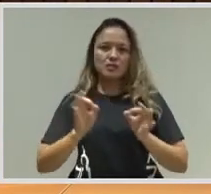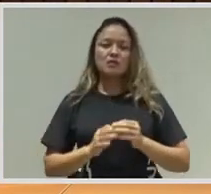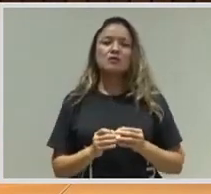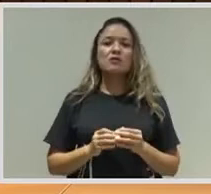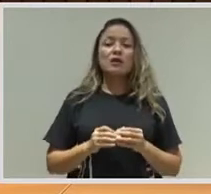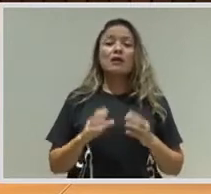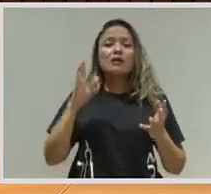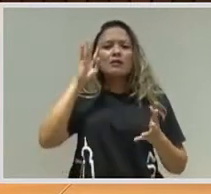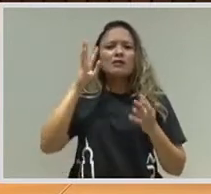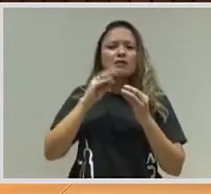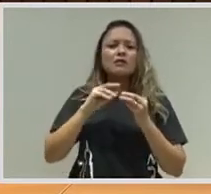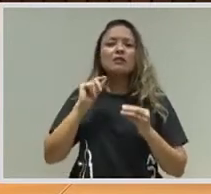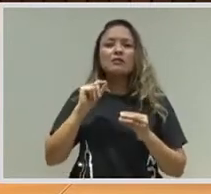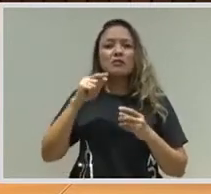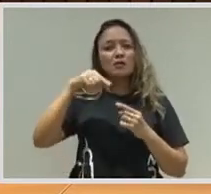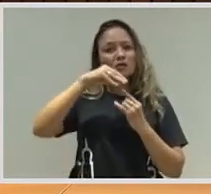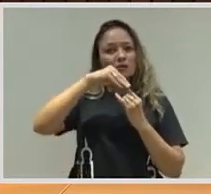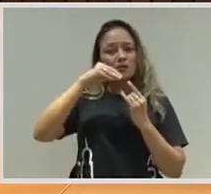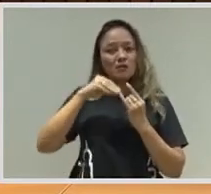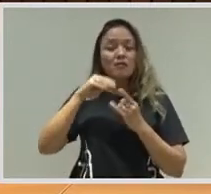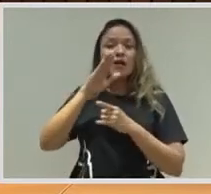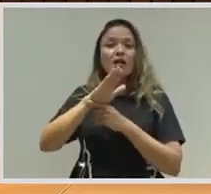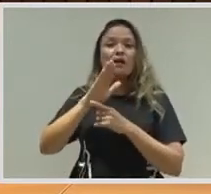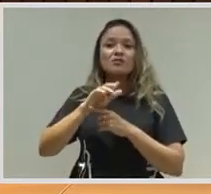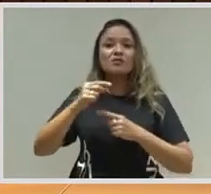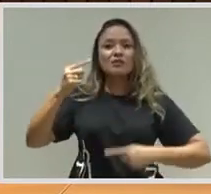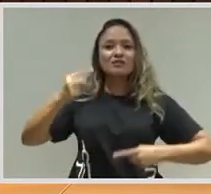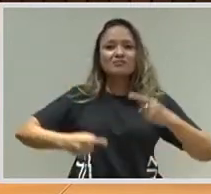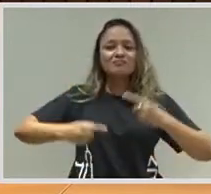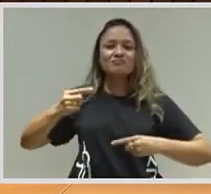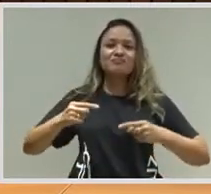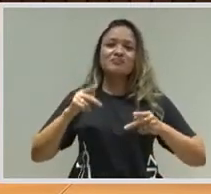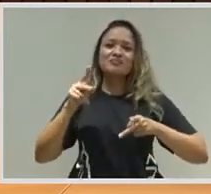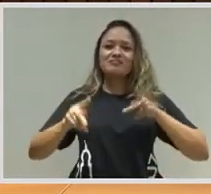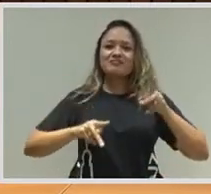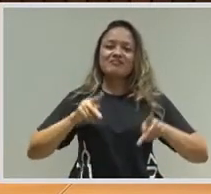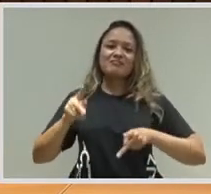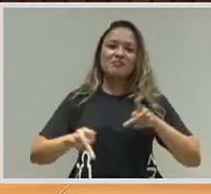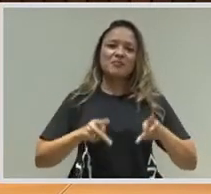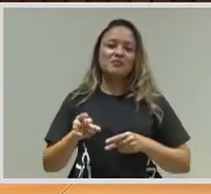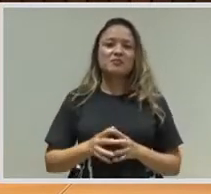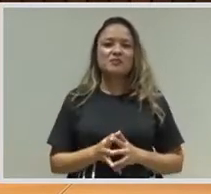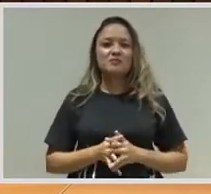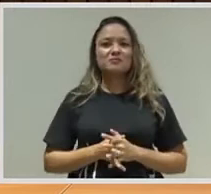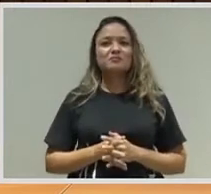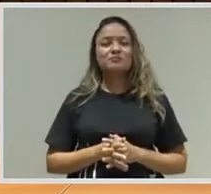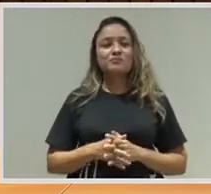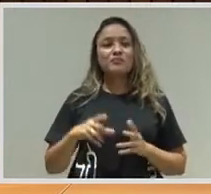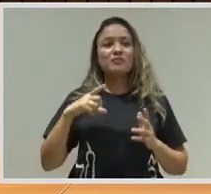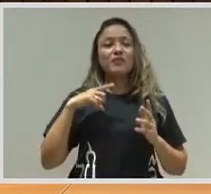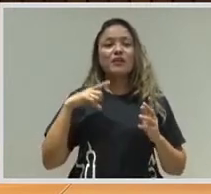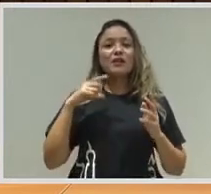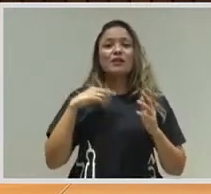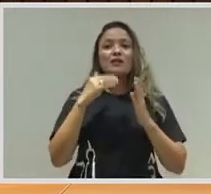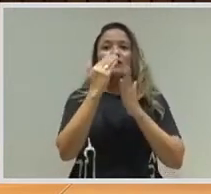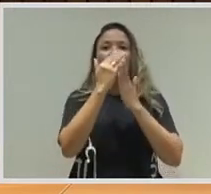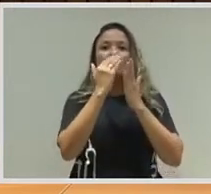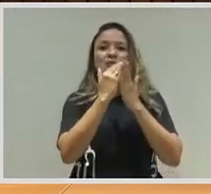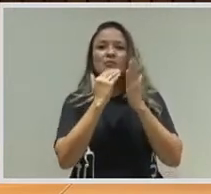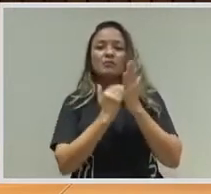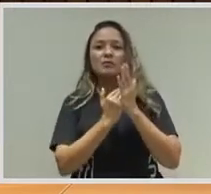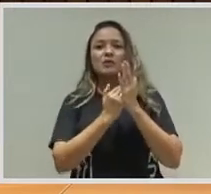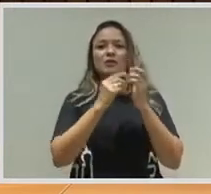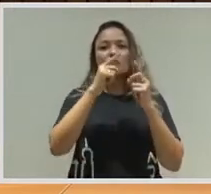atento a esse tipo de associação. Aliás, são dois programas, Wagner. É o